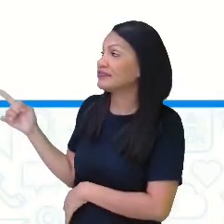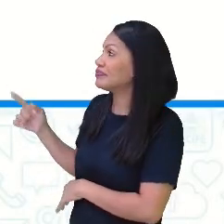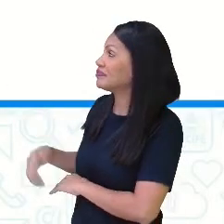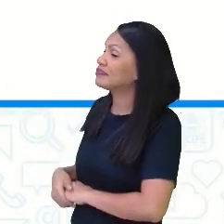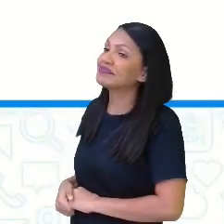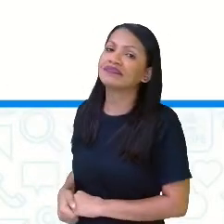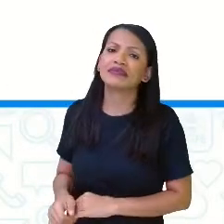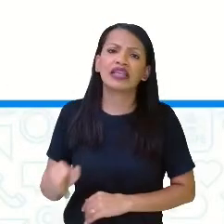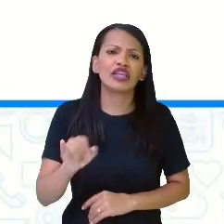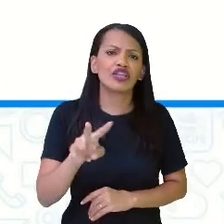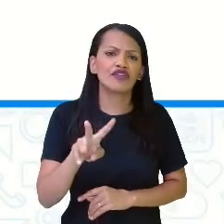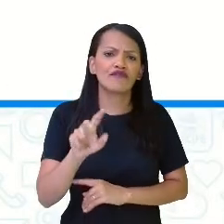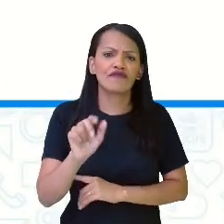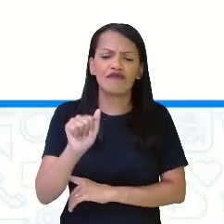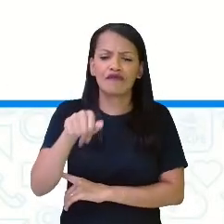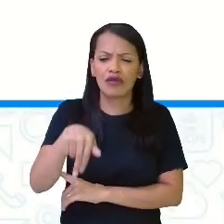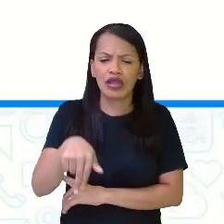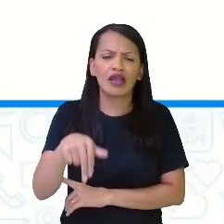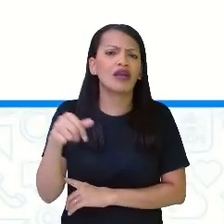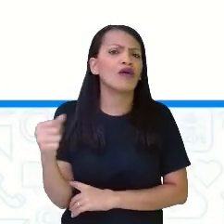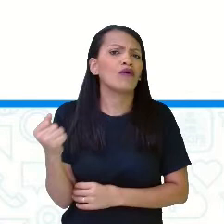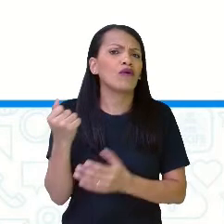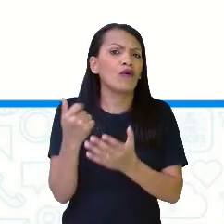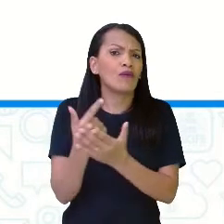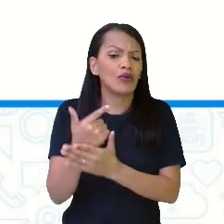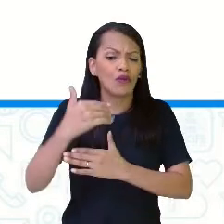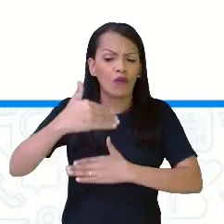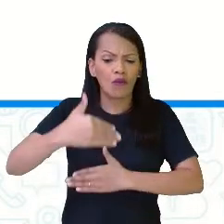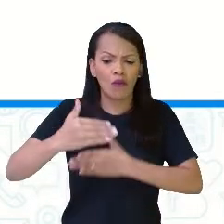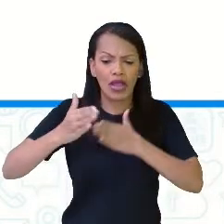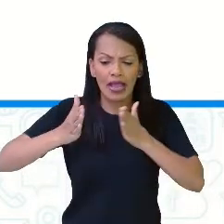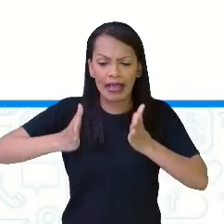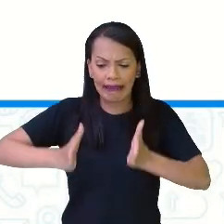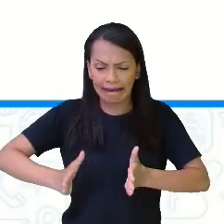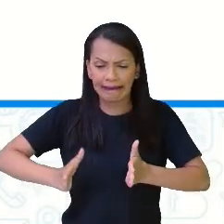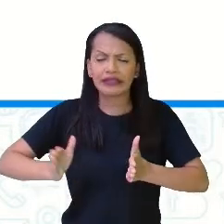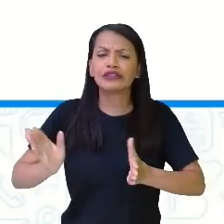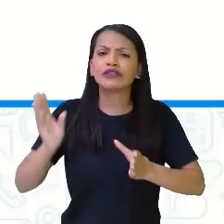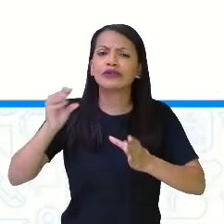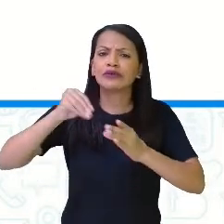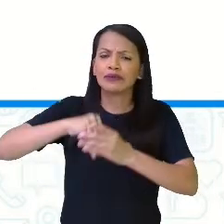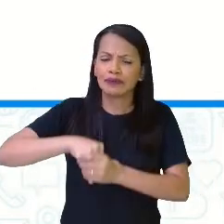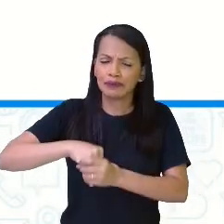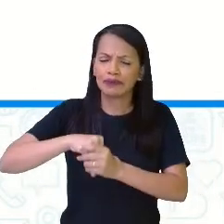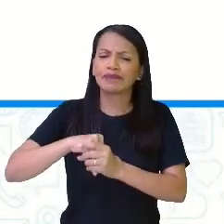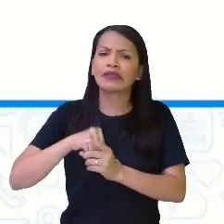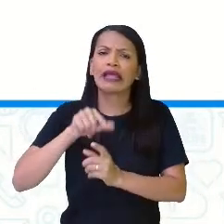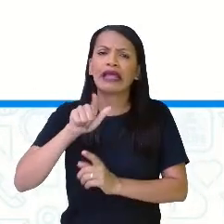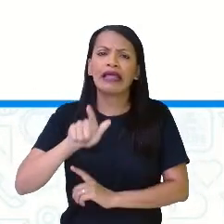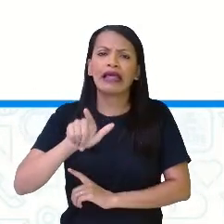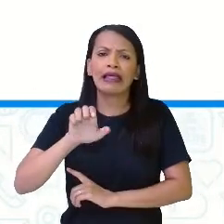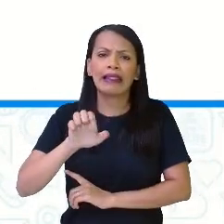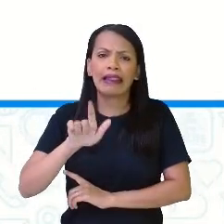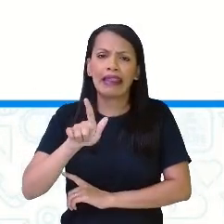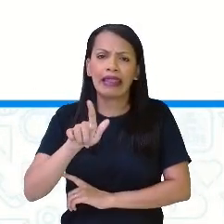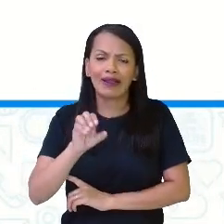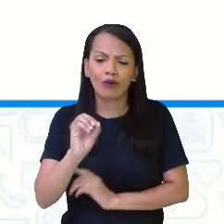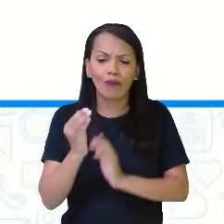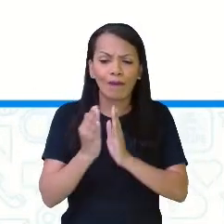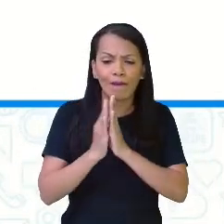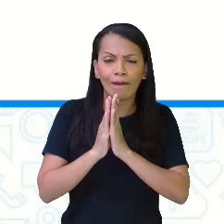comprou uma caixa com 12 bonecos da Lego, certo? Que é uma marca aí, ele comprou esses bonequinhos.